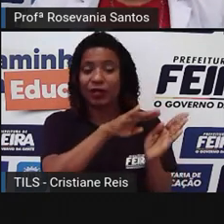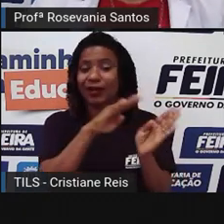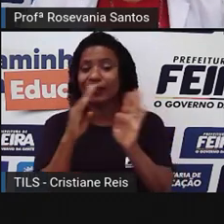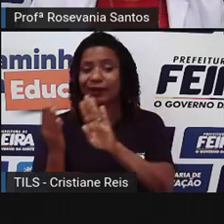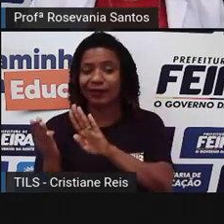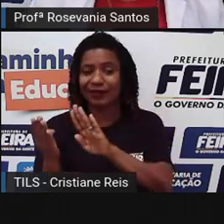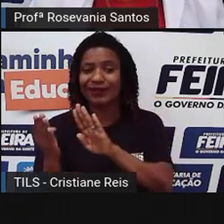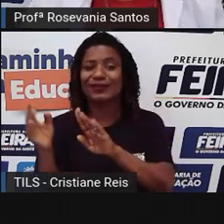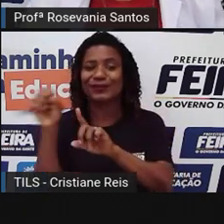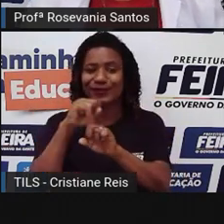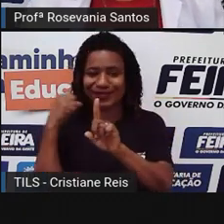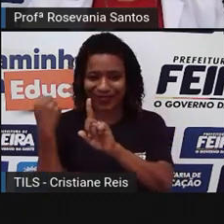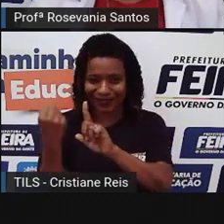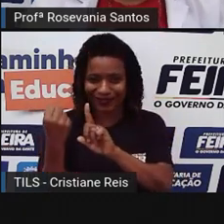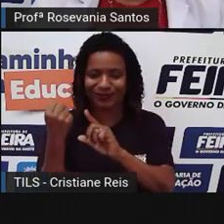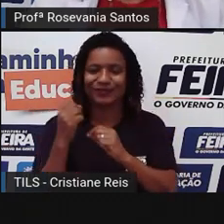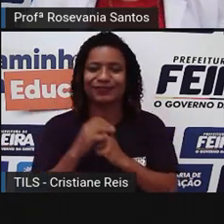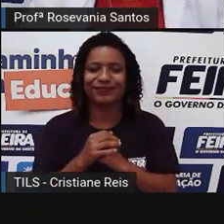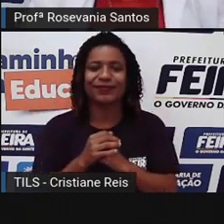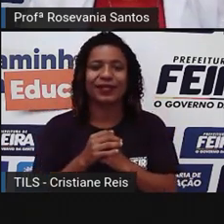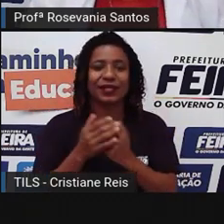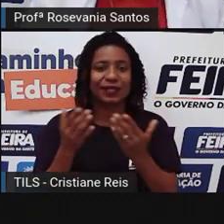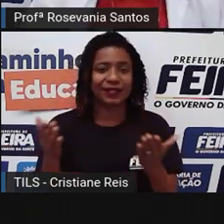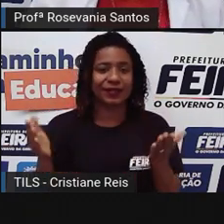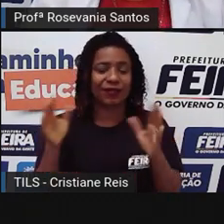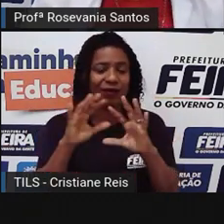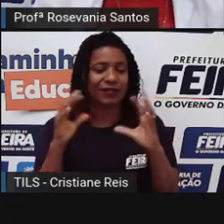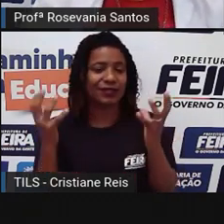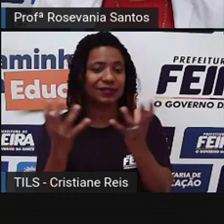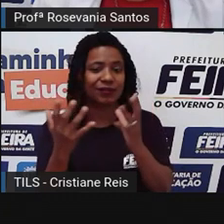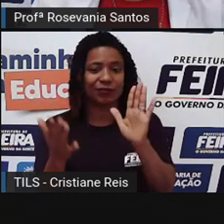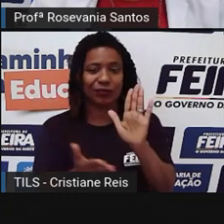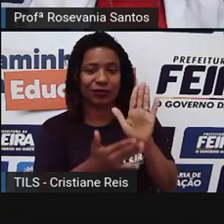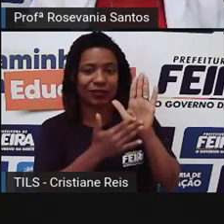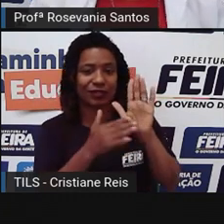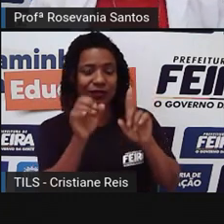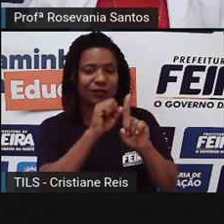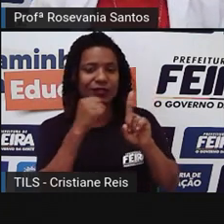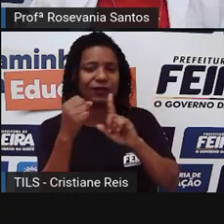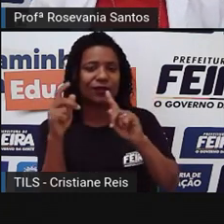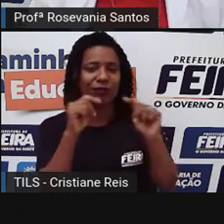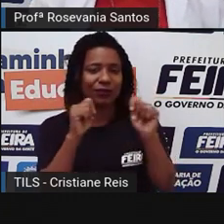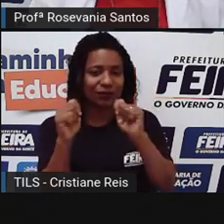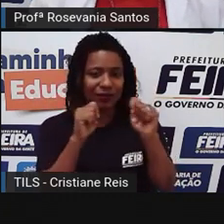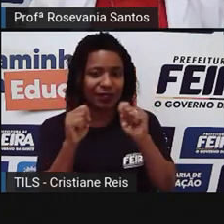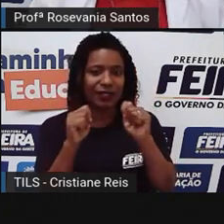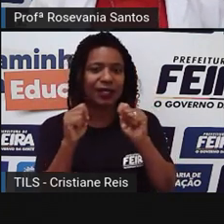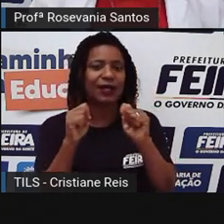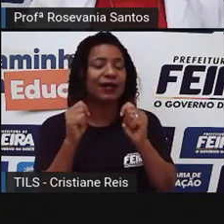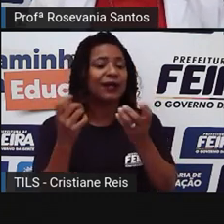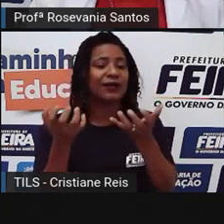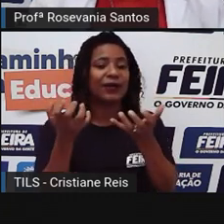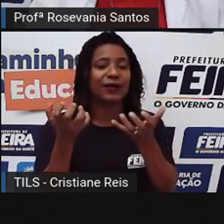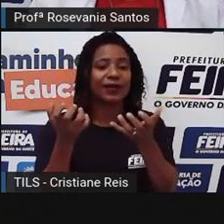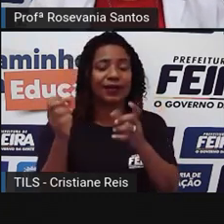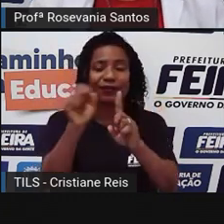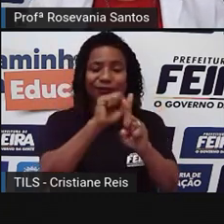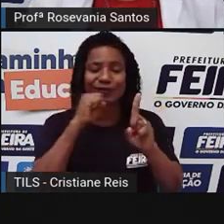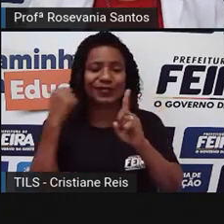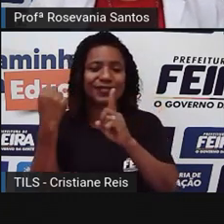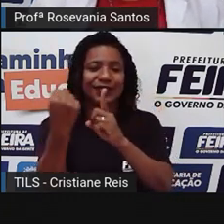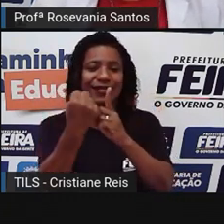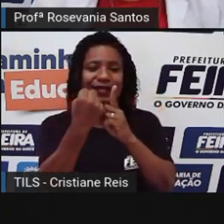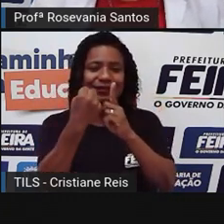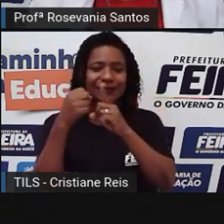organização política, social e econômica, cujo objetivo, né, é construir uma sociedade